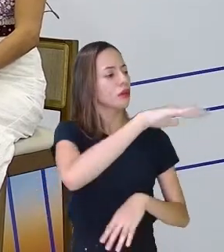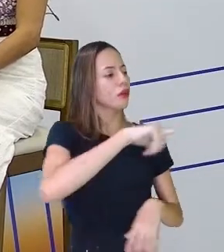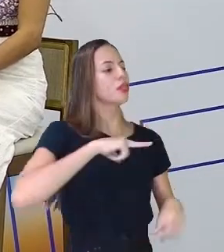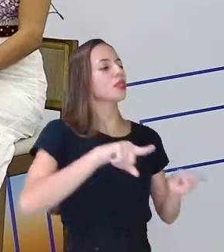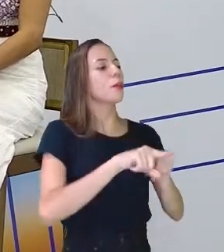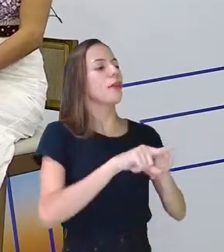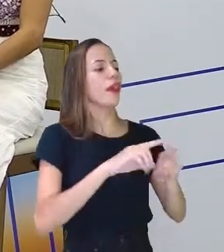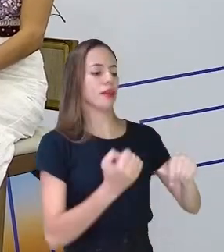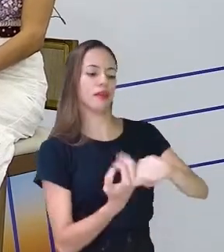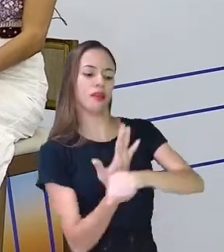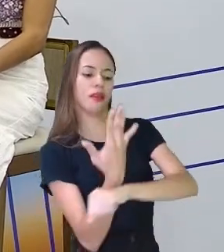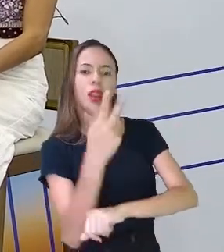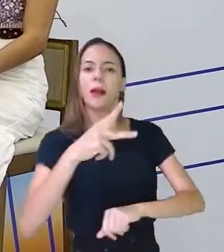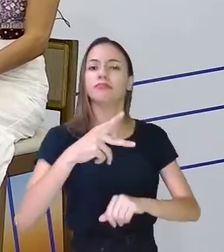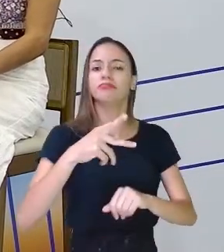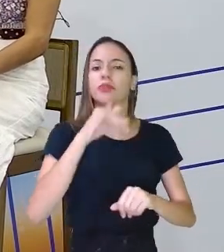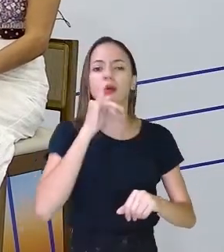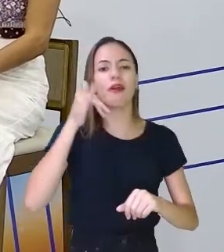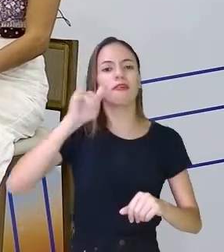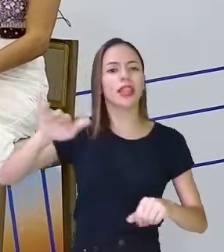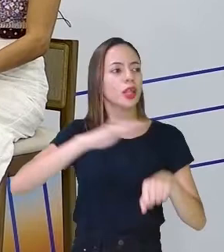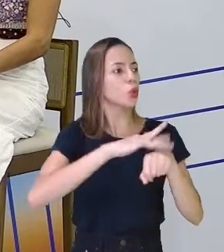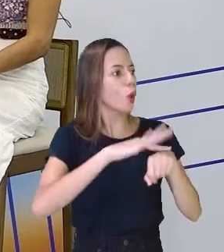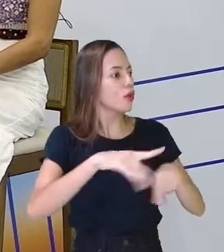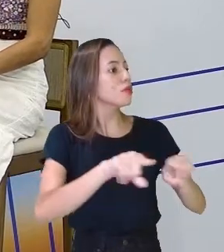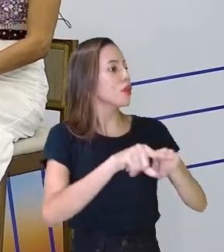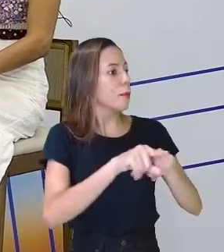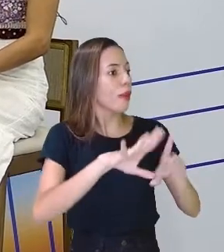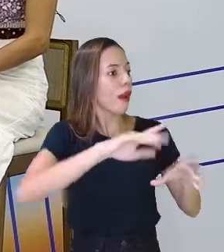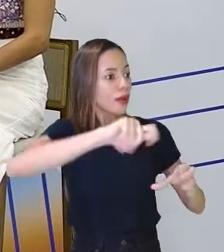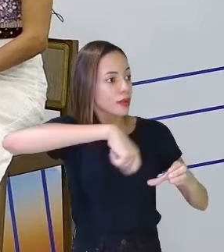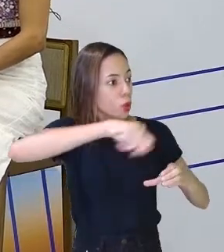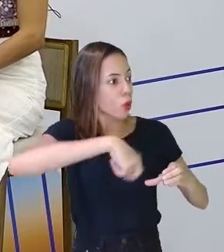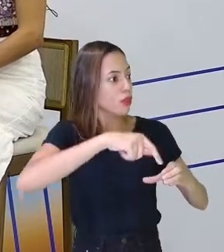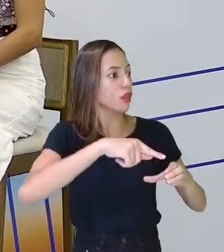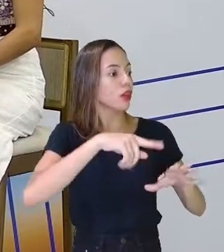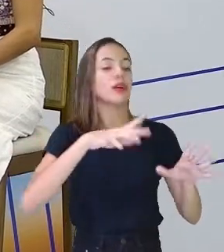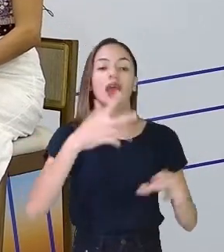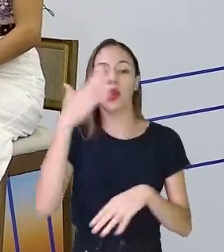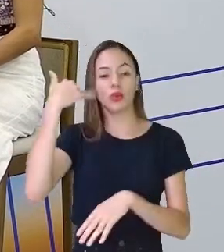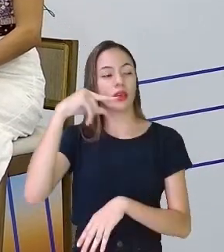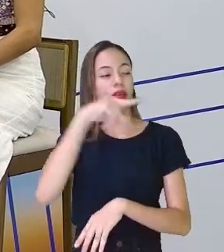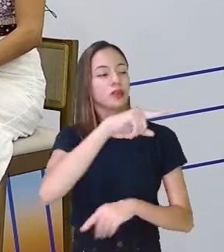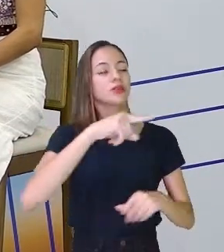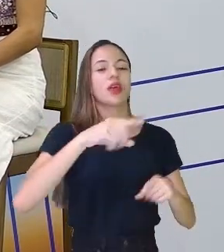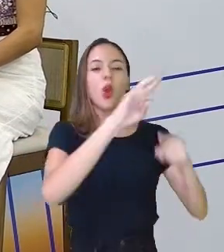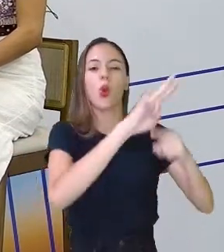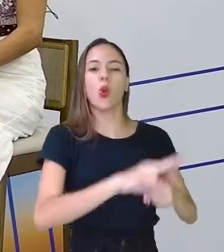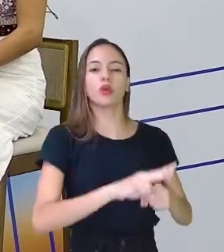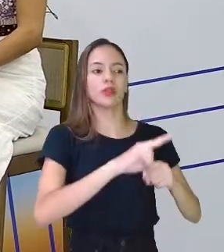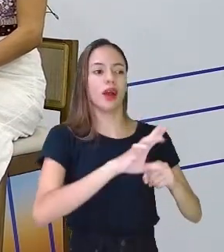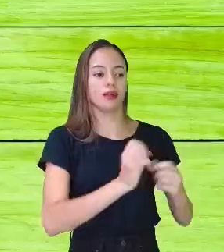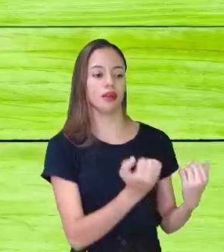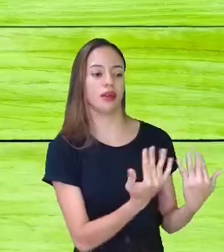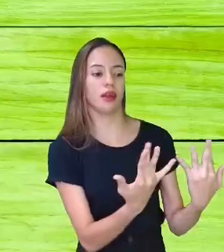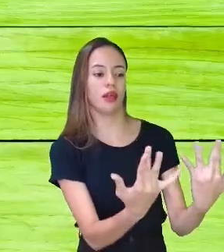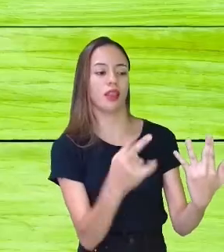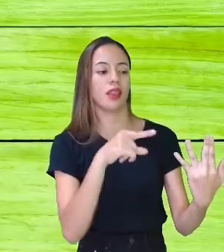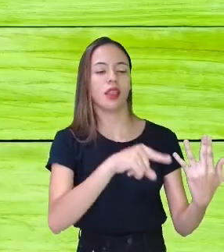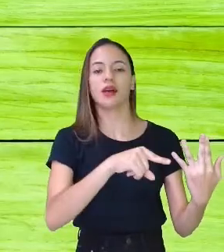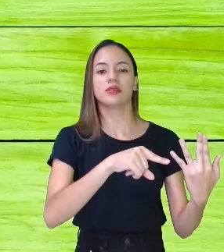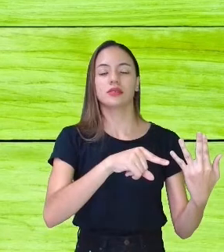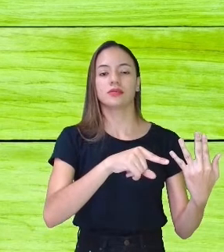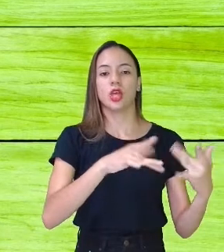Exatamente. Para culinário também, não é? Eu soube também que você cuida de uma horta comunitária em Casa Amarela. Exato. Nós